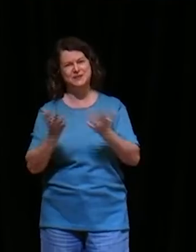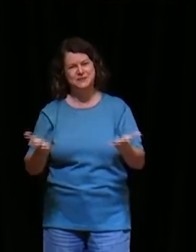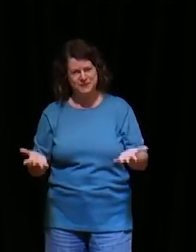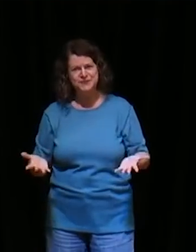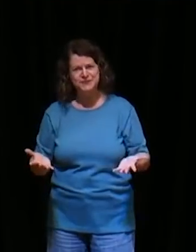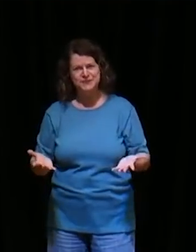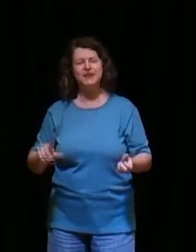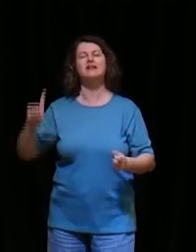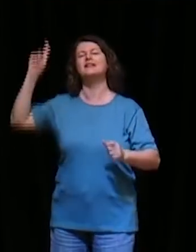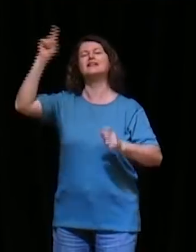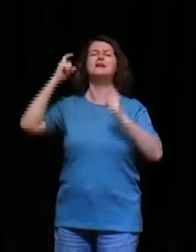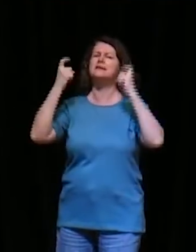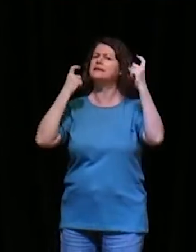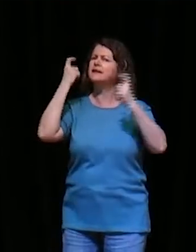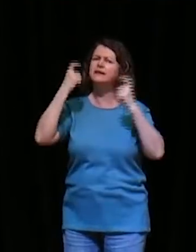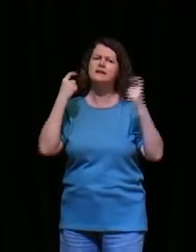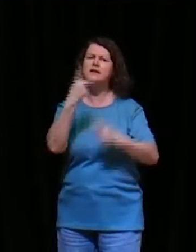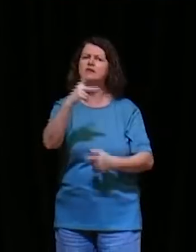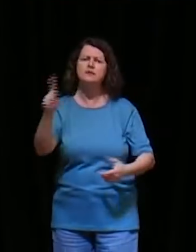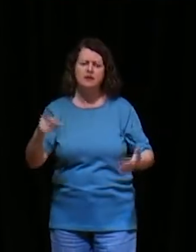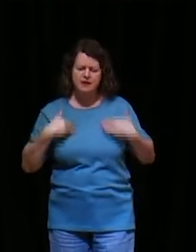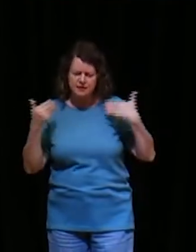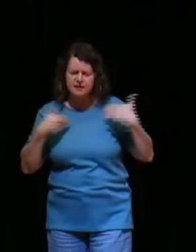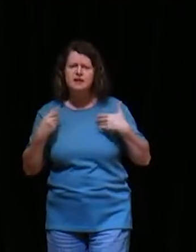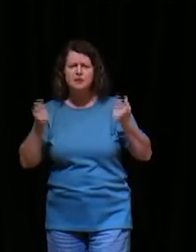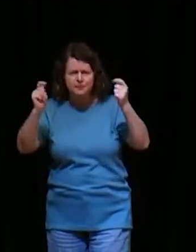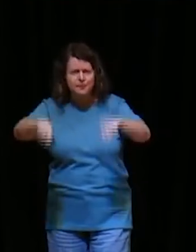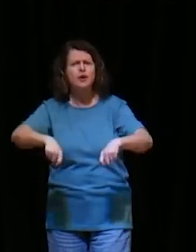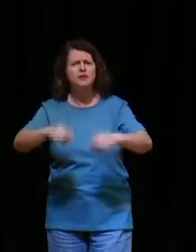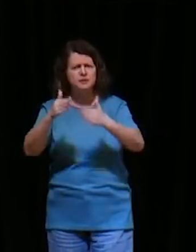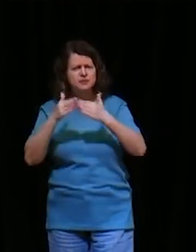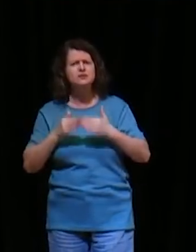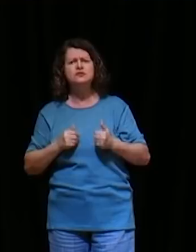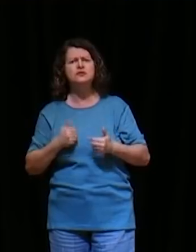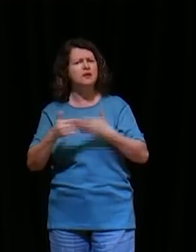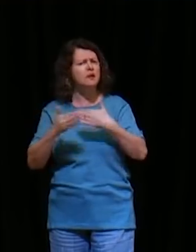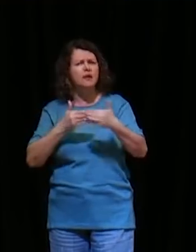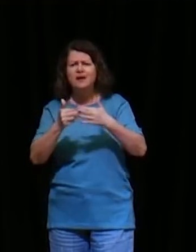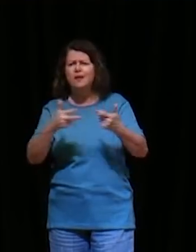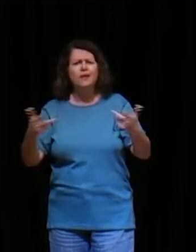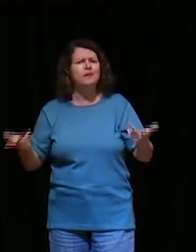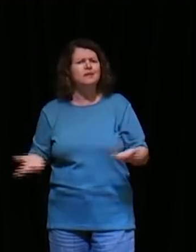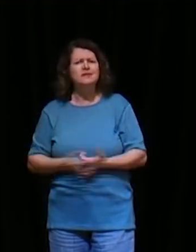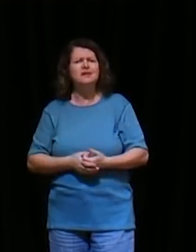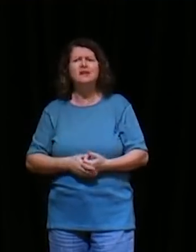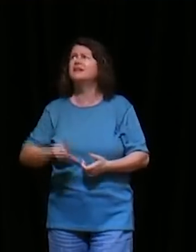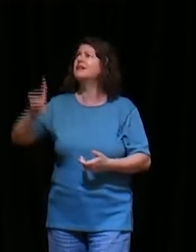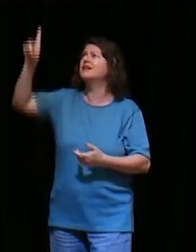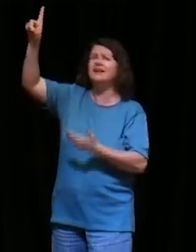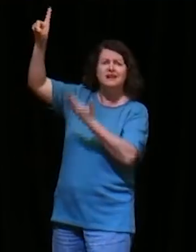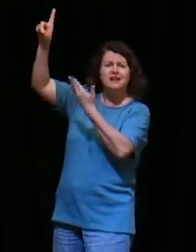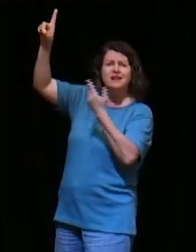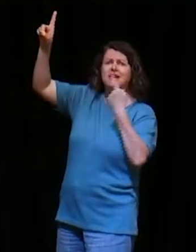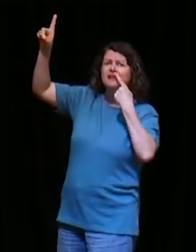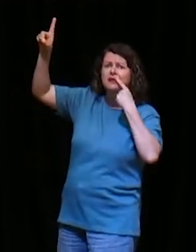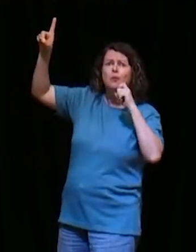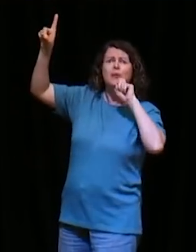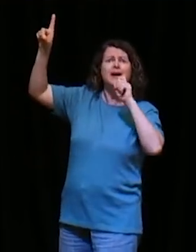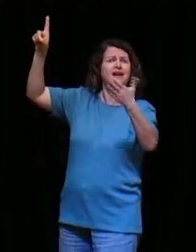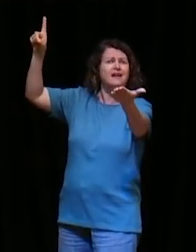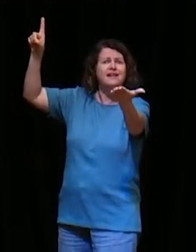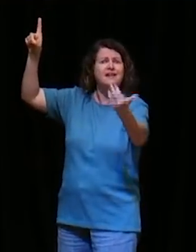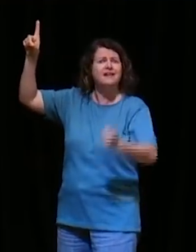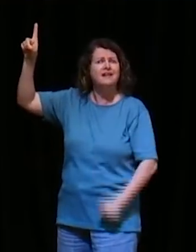preocupado, com a sua alegria, querido, pode pedir o que você quiser, Deus é teu Pai, o você não pode pedir? Você não pode pedir, para Deus matar as pessoas,